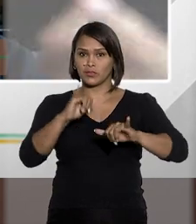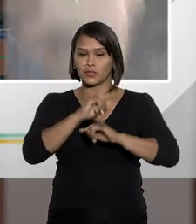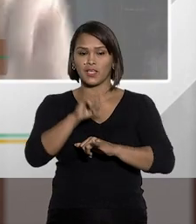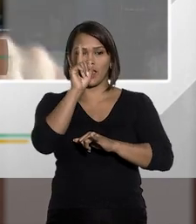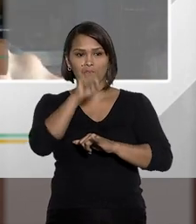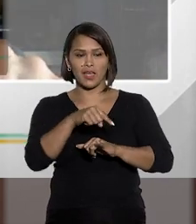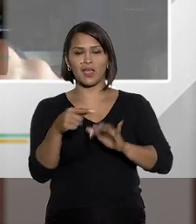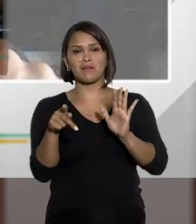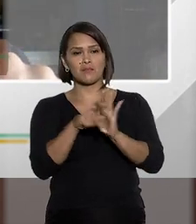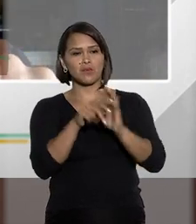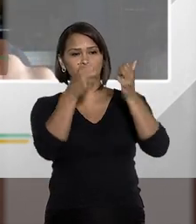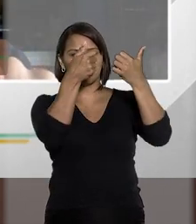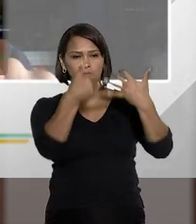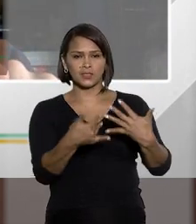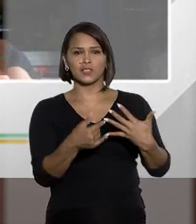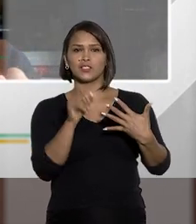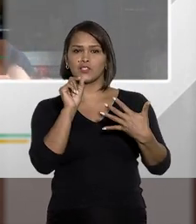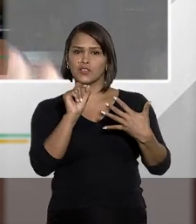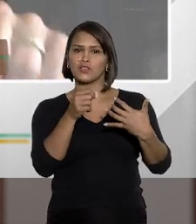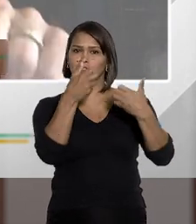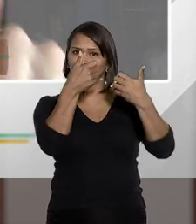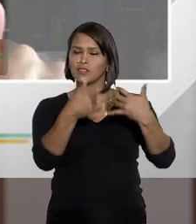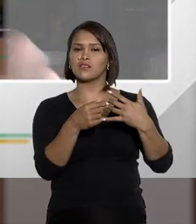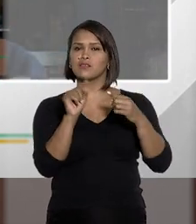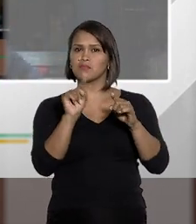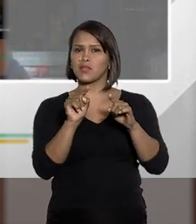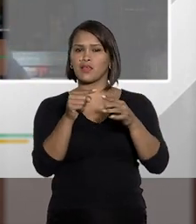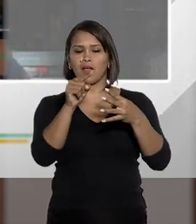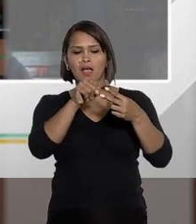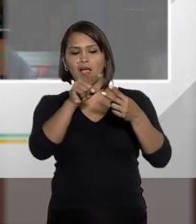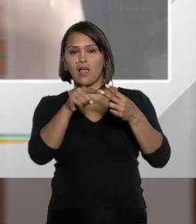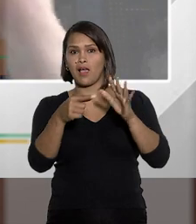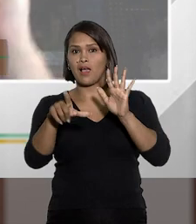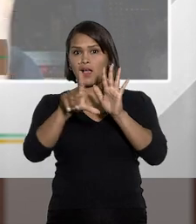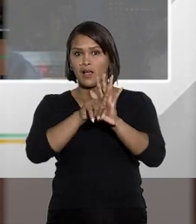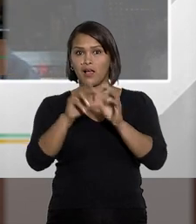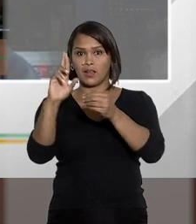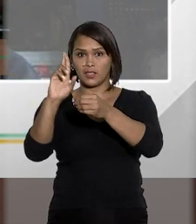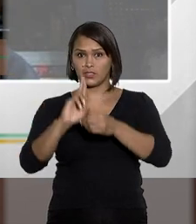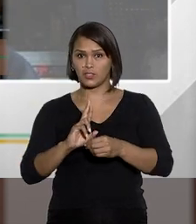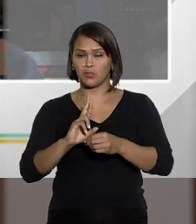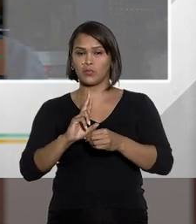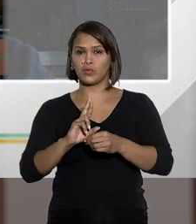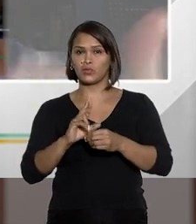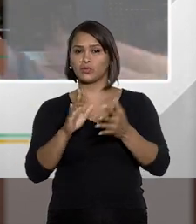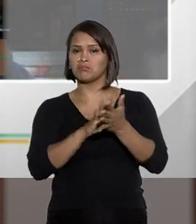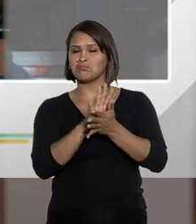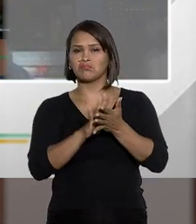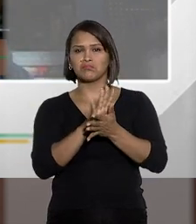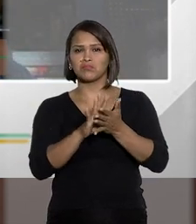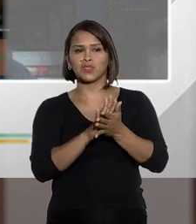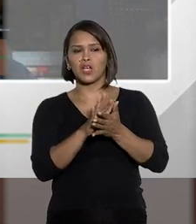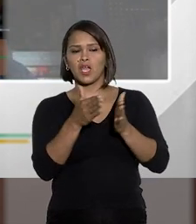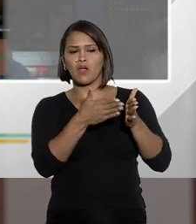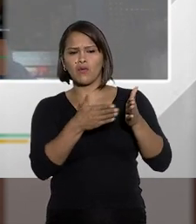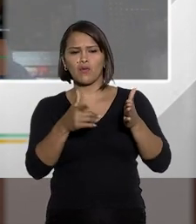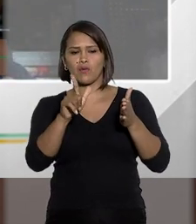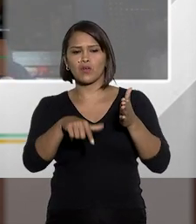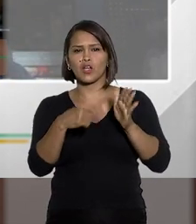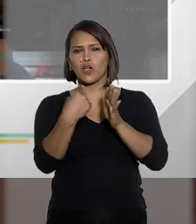dos enunciados é exatamente esse que eu acabo de discutir. A lei de abuso de autoridade em momento algum